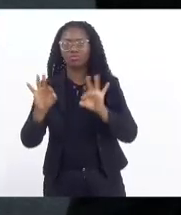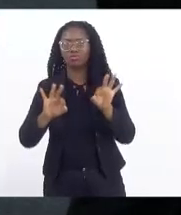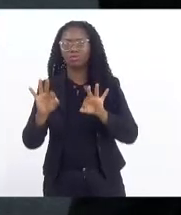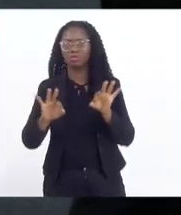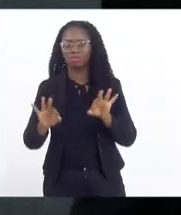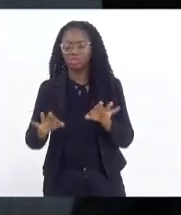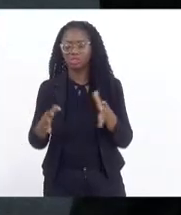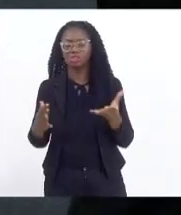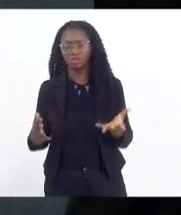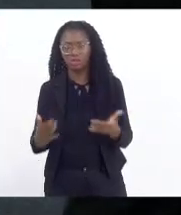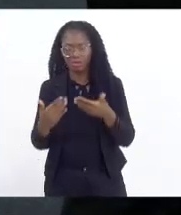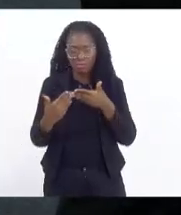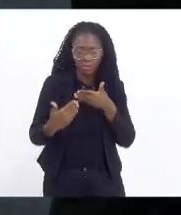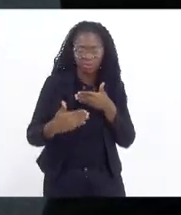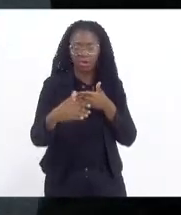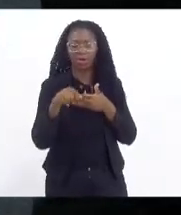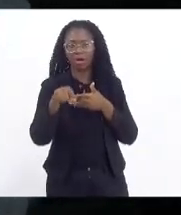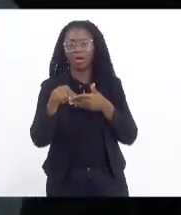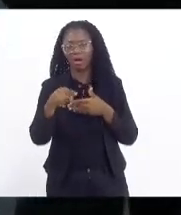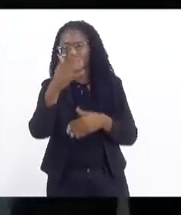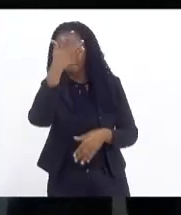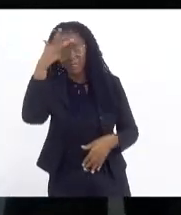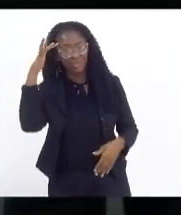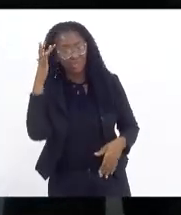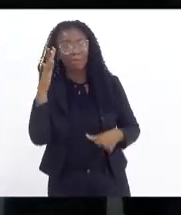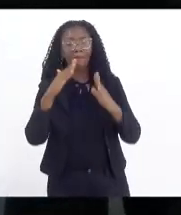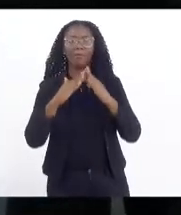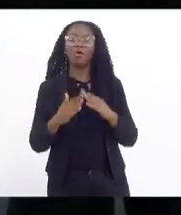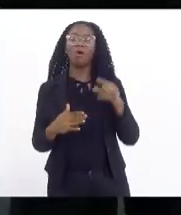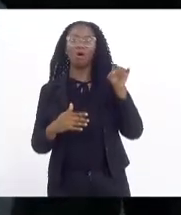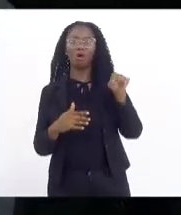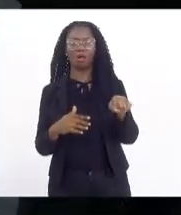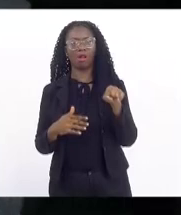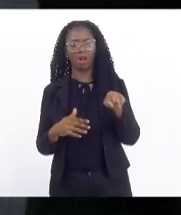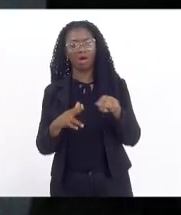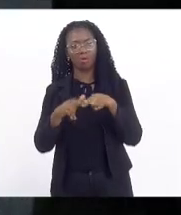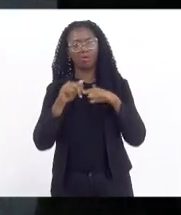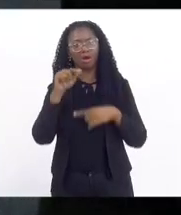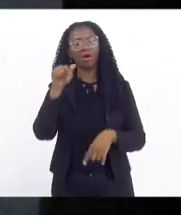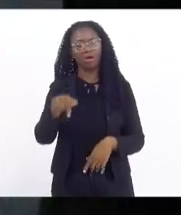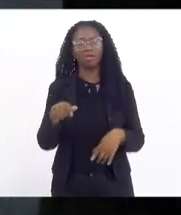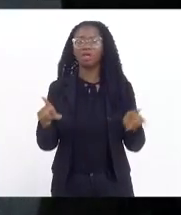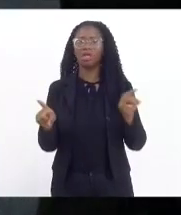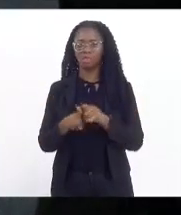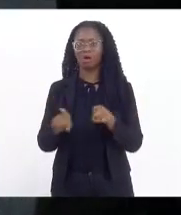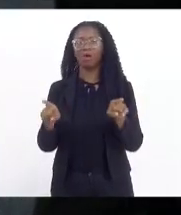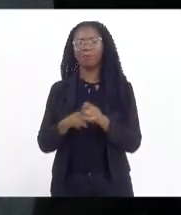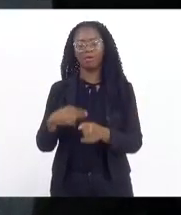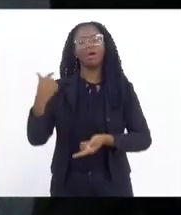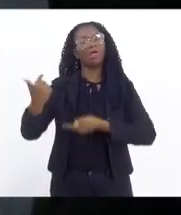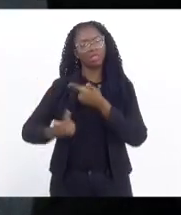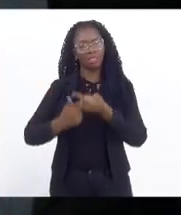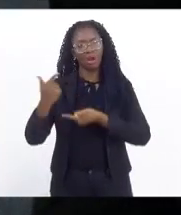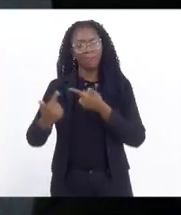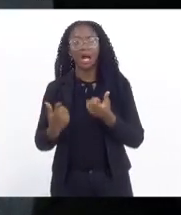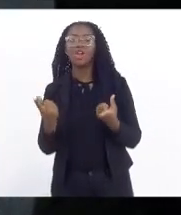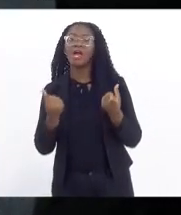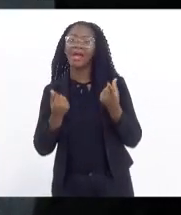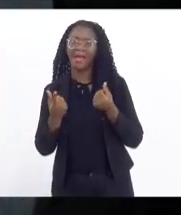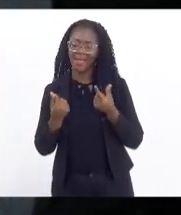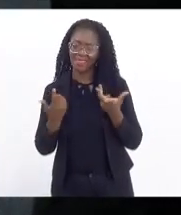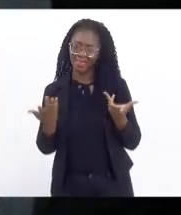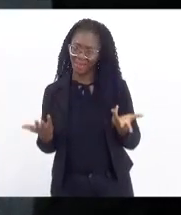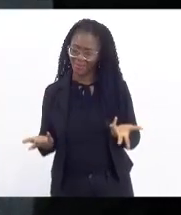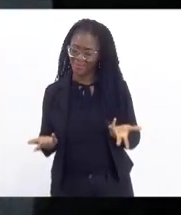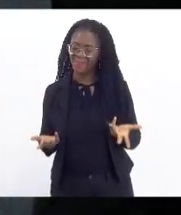daqueles e daquelas que vivem em território, seu presidente, porque isso é também trabalho e renda, então, nesse